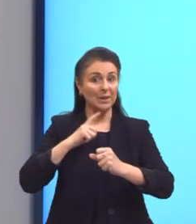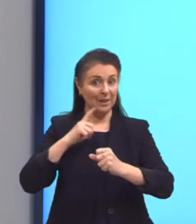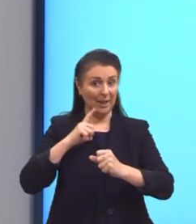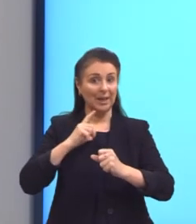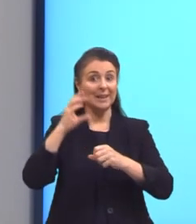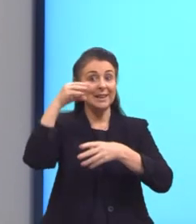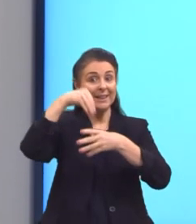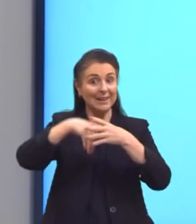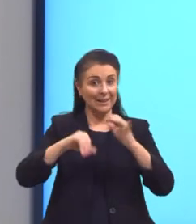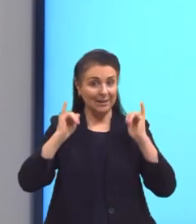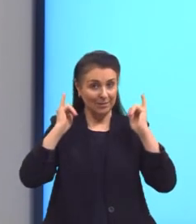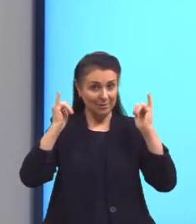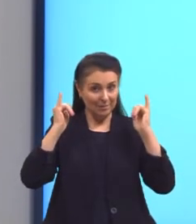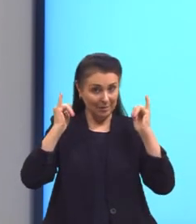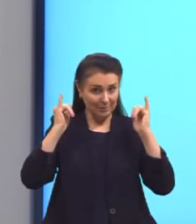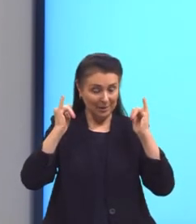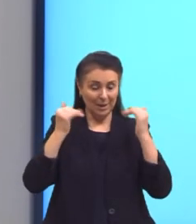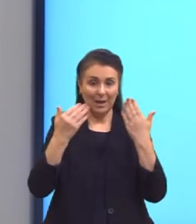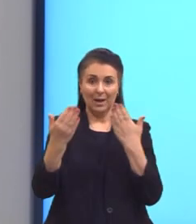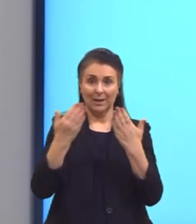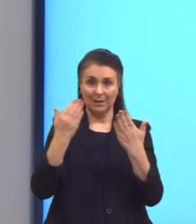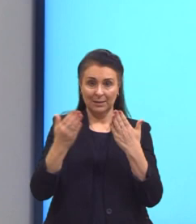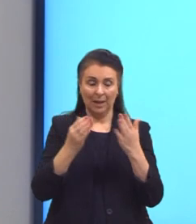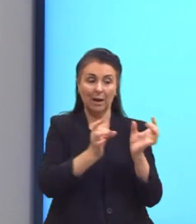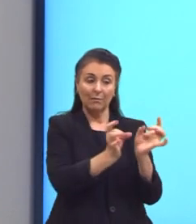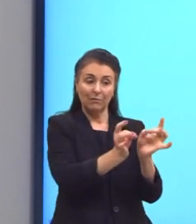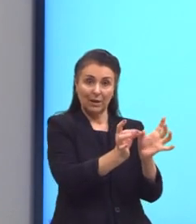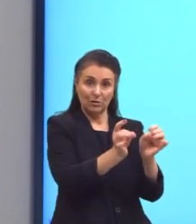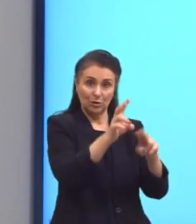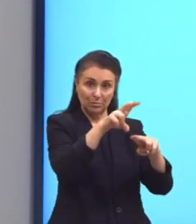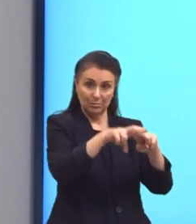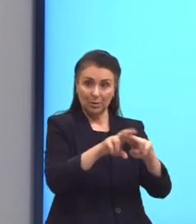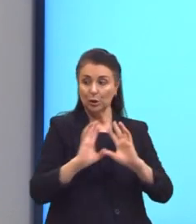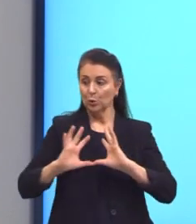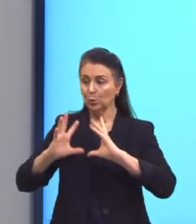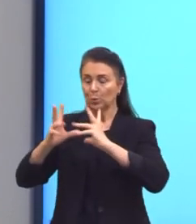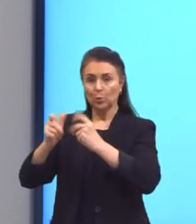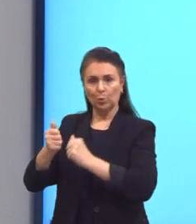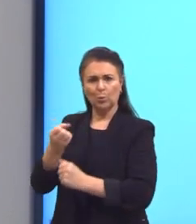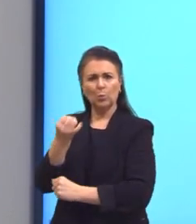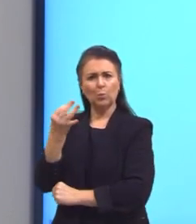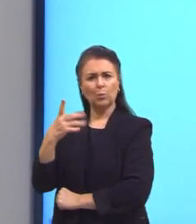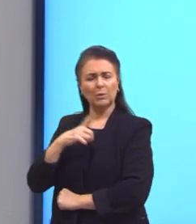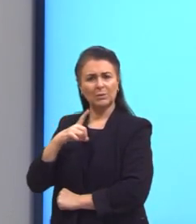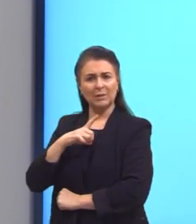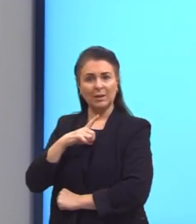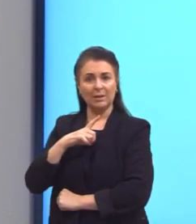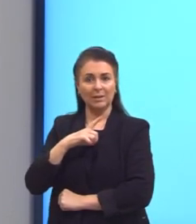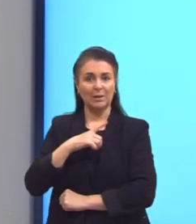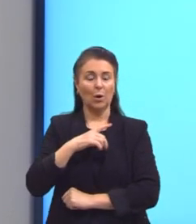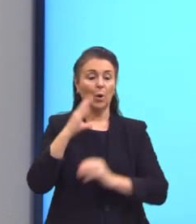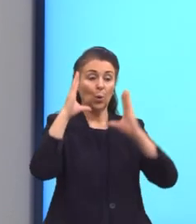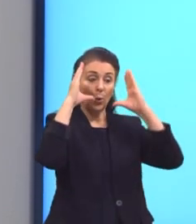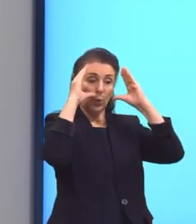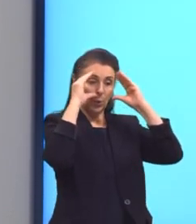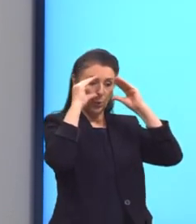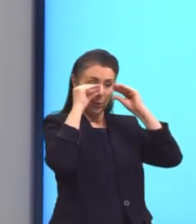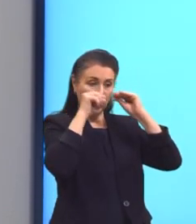informações. Os assentos vendidos e o total. Os vendidos, então, aqueles mais escuros.